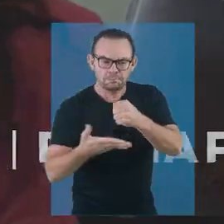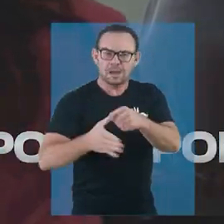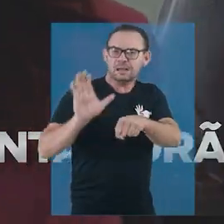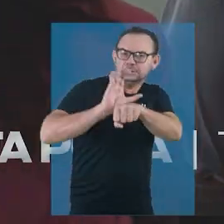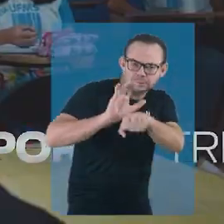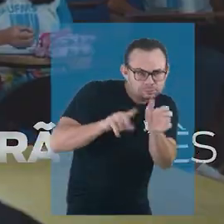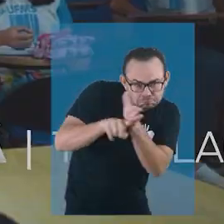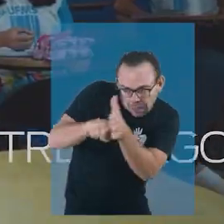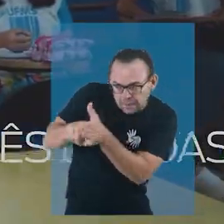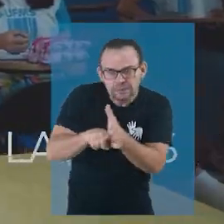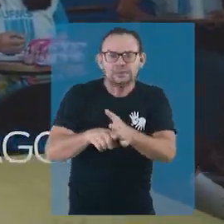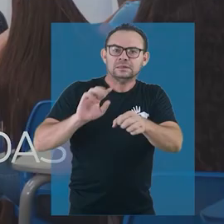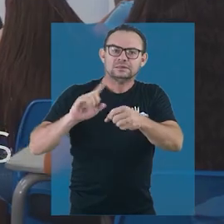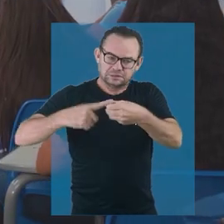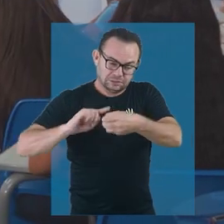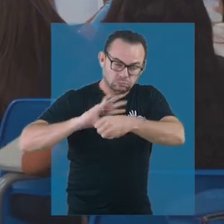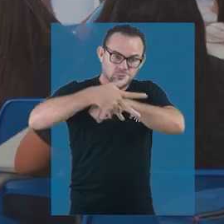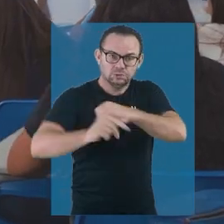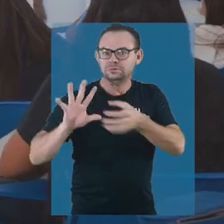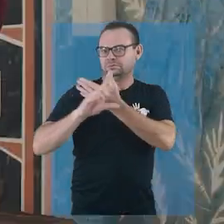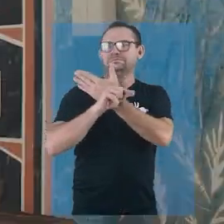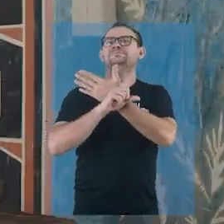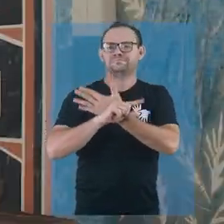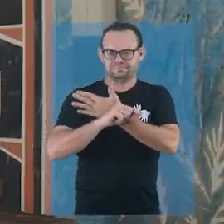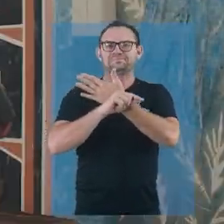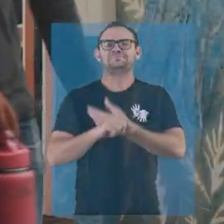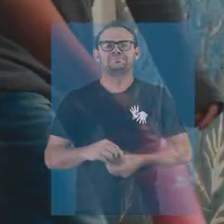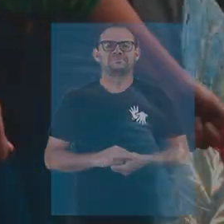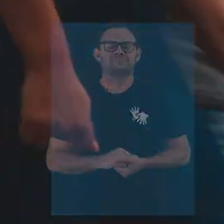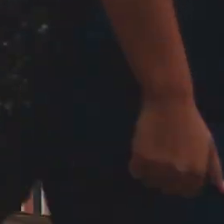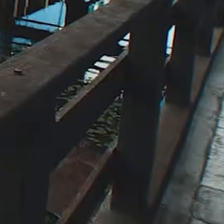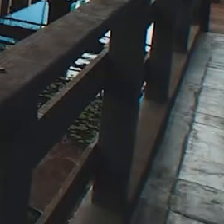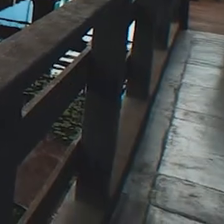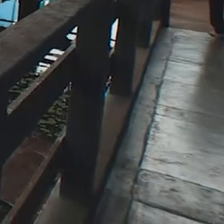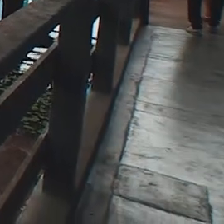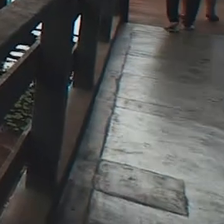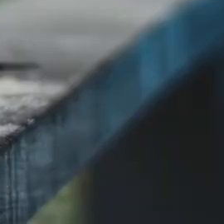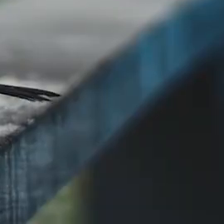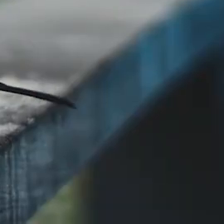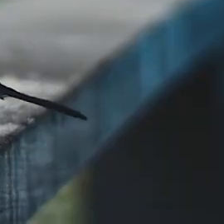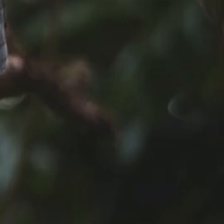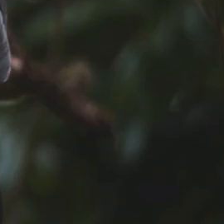em polos de educação digital e nas bases de pesquisa em Bonito e no Pantanal.